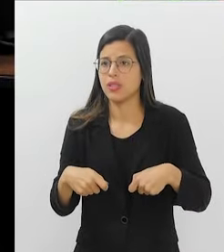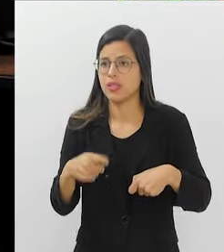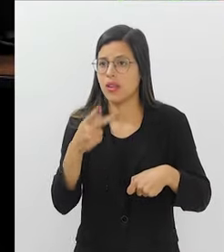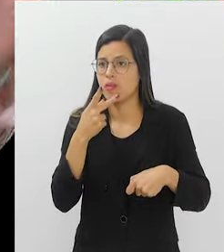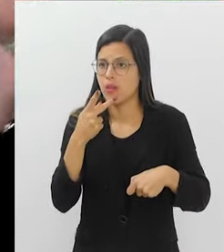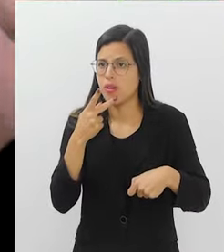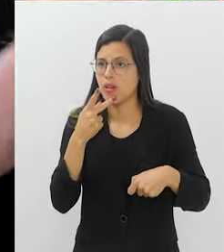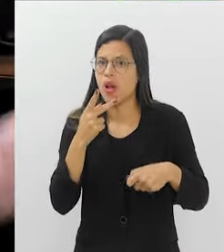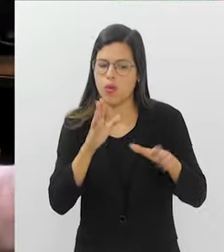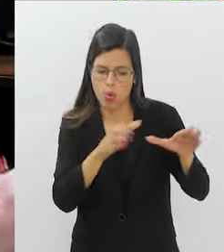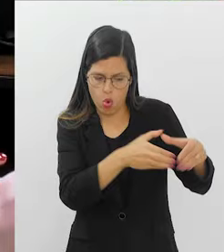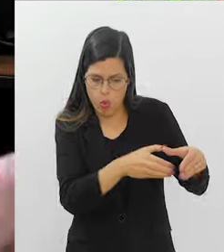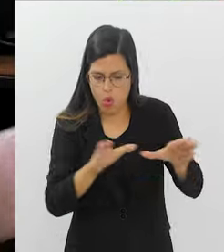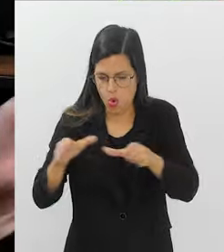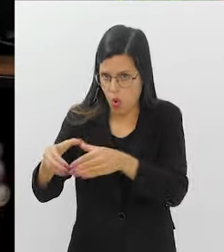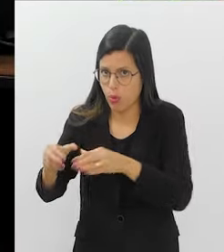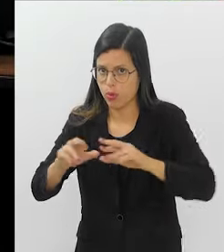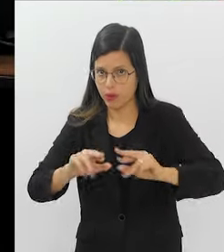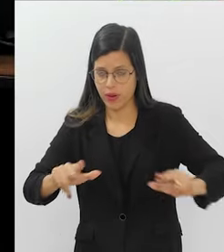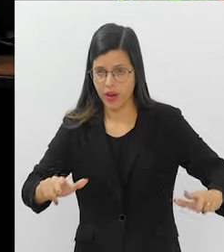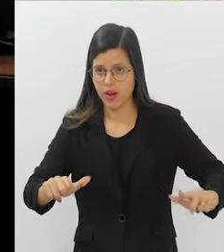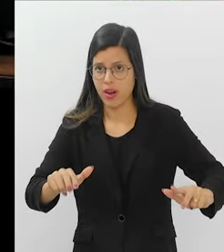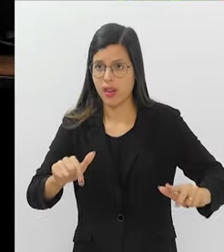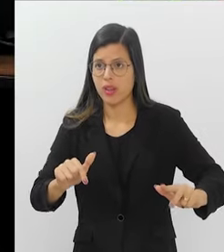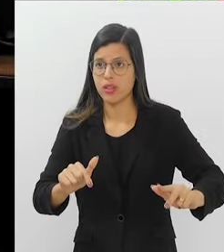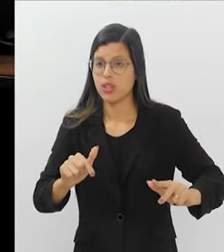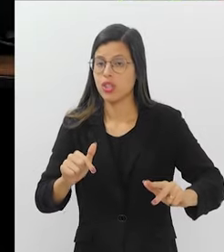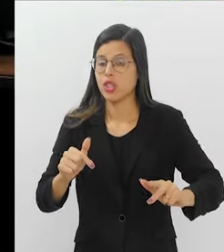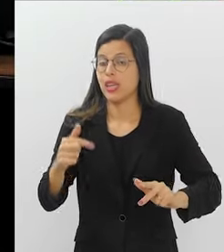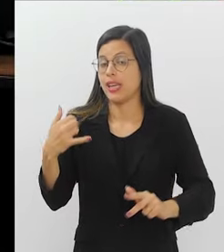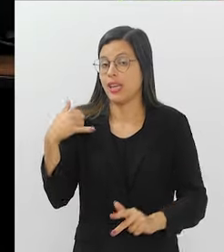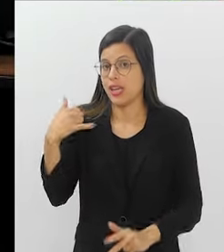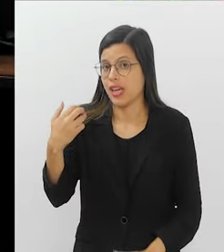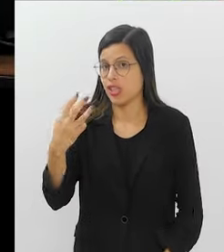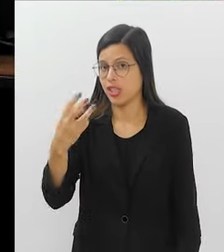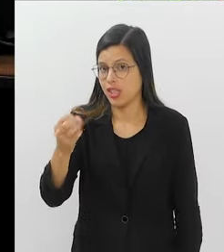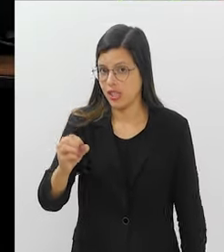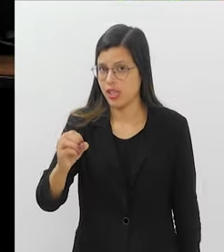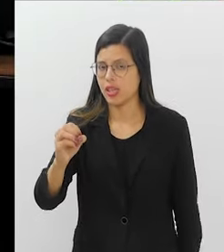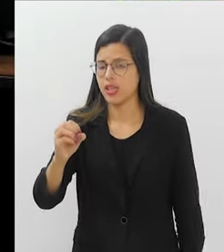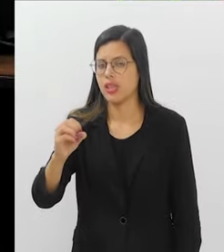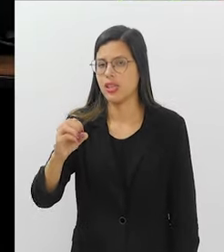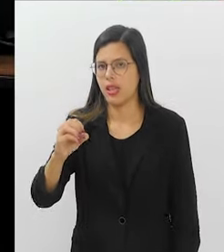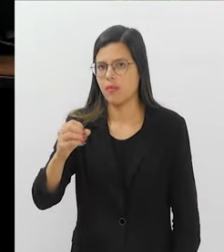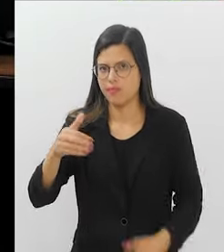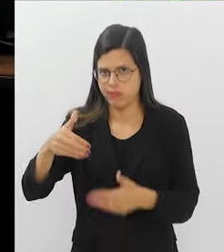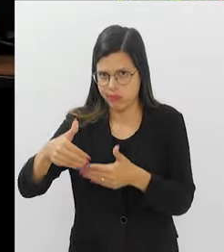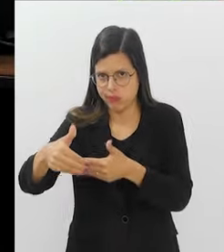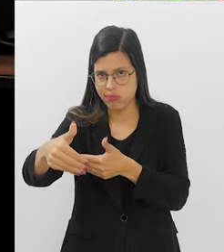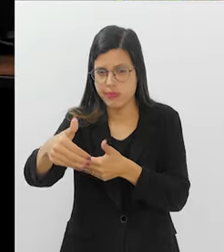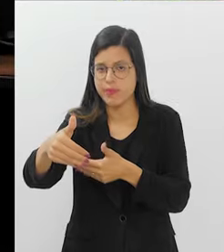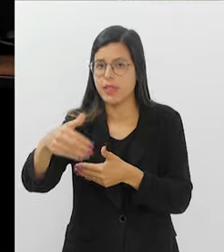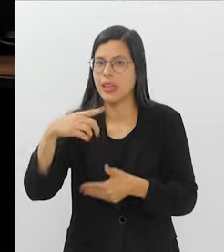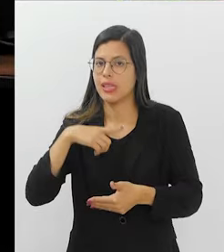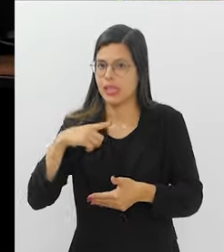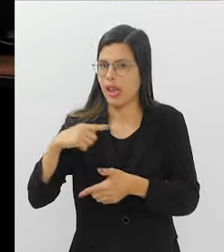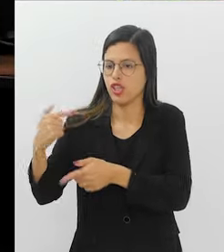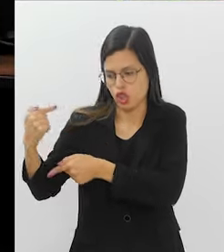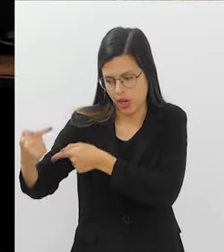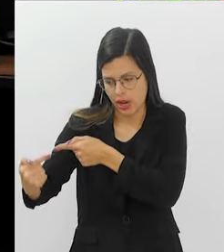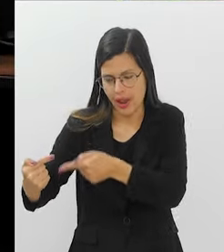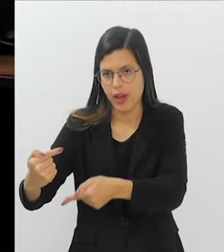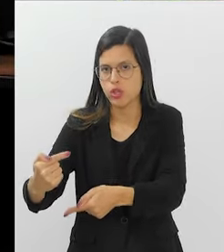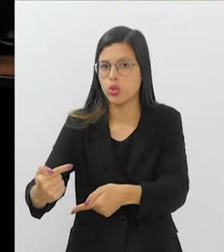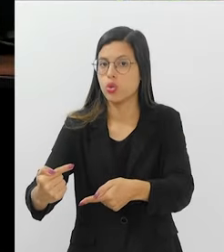falar só dessa situação. Com relação dos 30 para cima, a gente já tem a